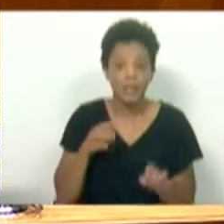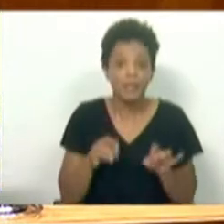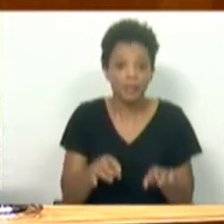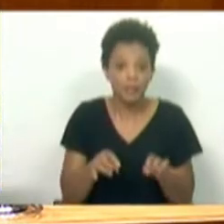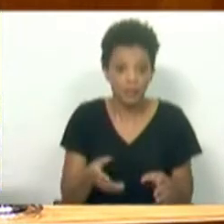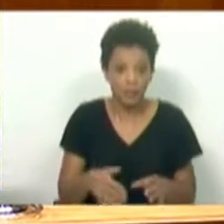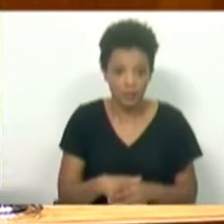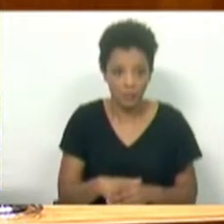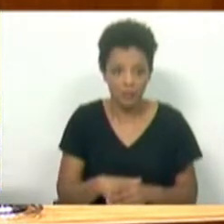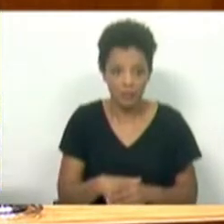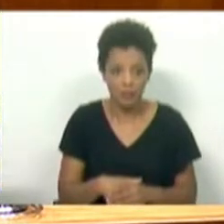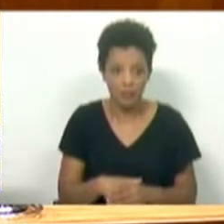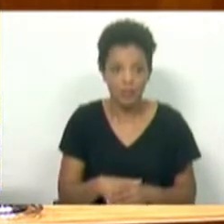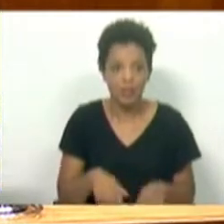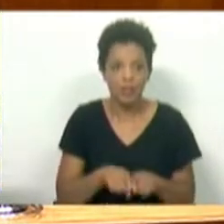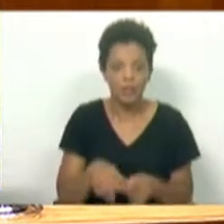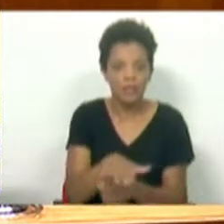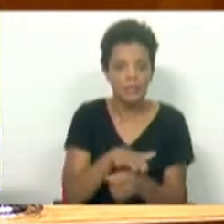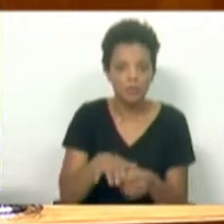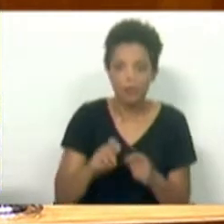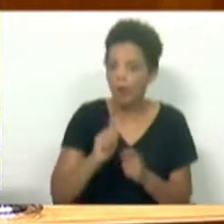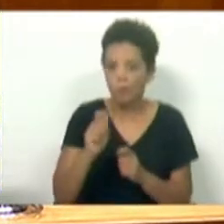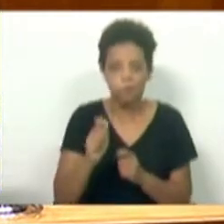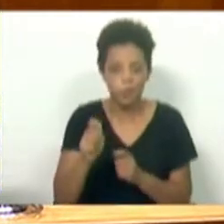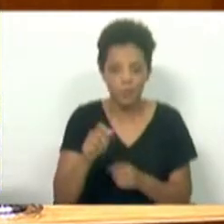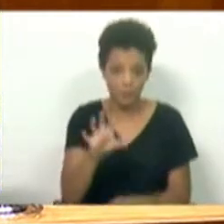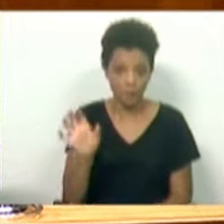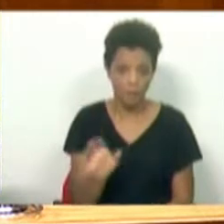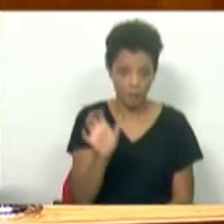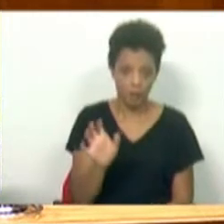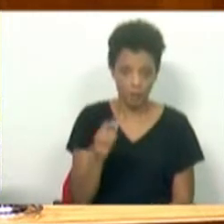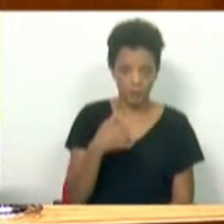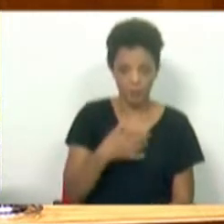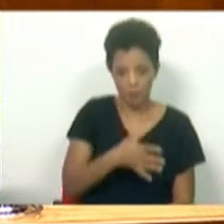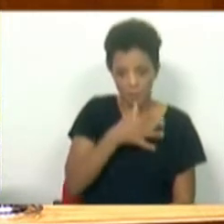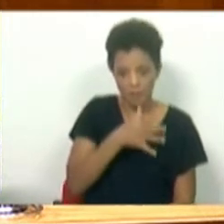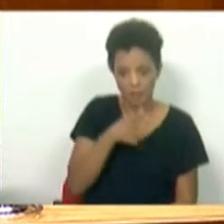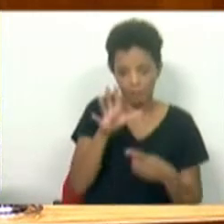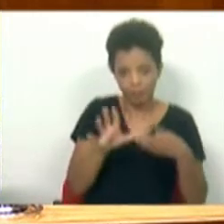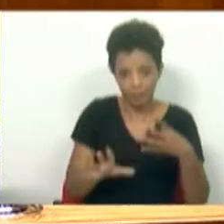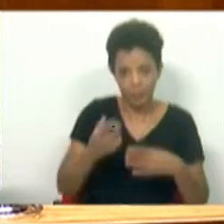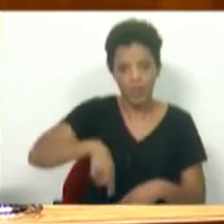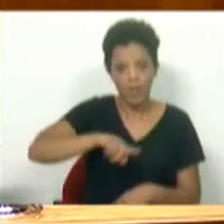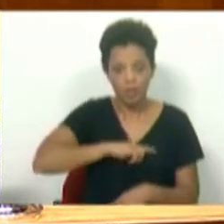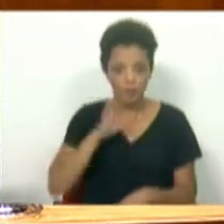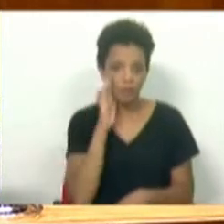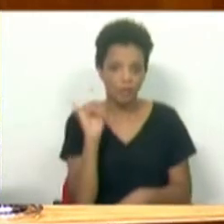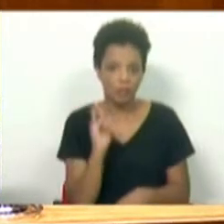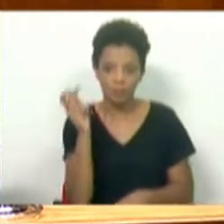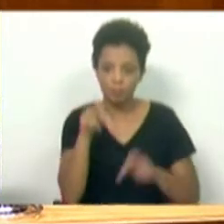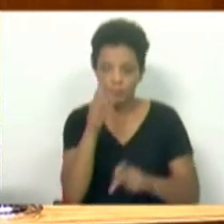que haja uma entrada em situação de incumprimento. O mecanismo que eu lhe descrevi, que nós procuraremos